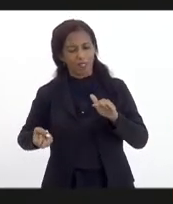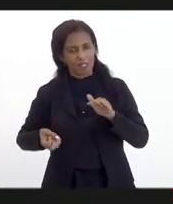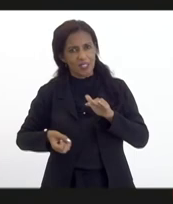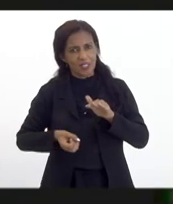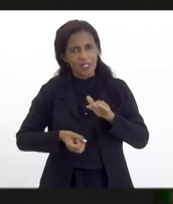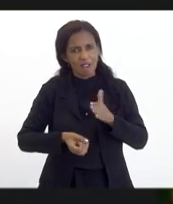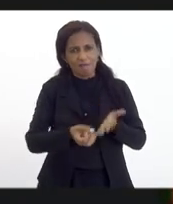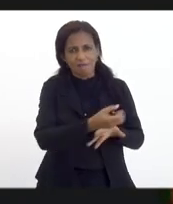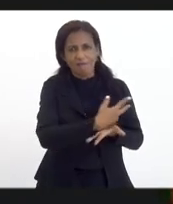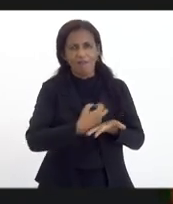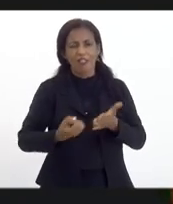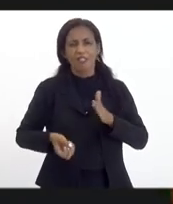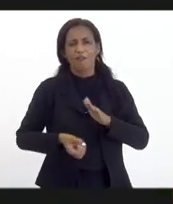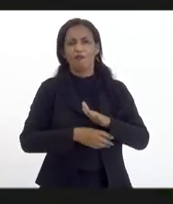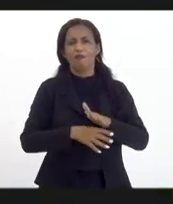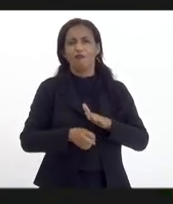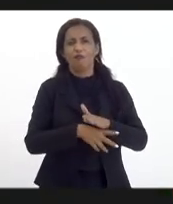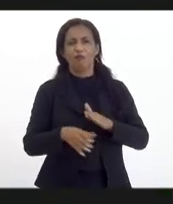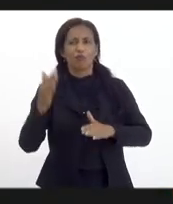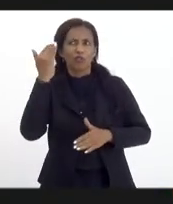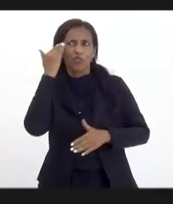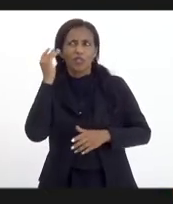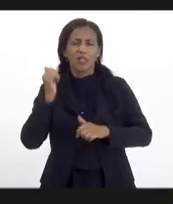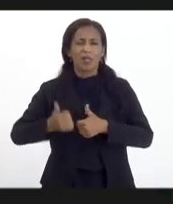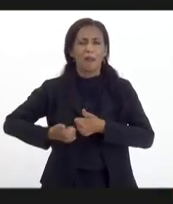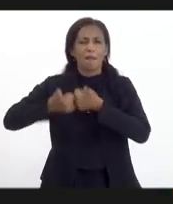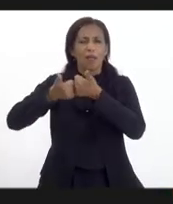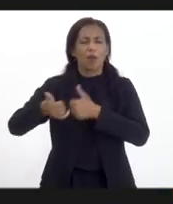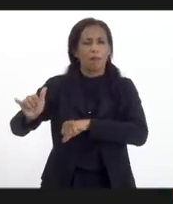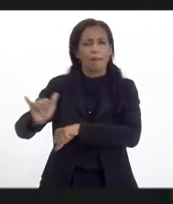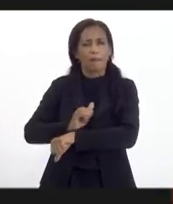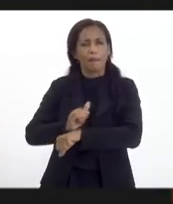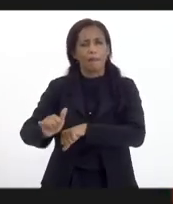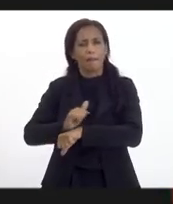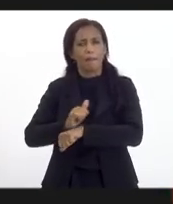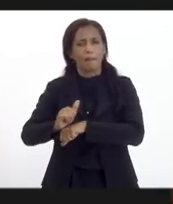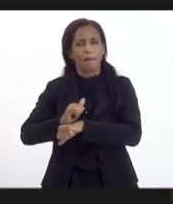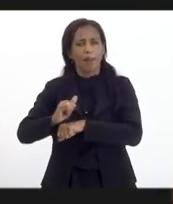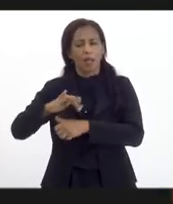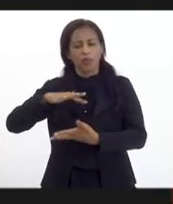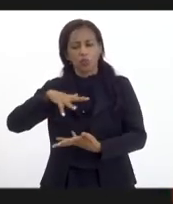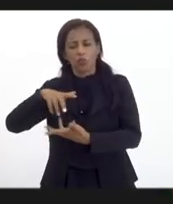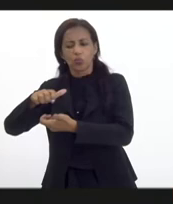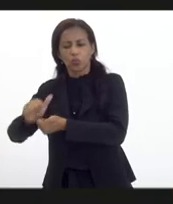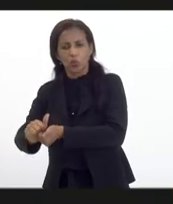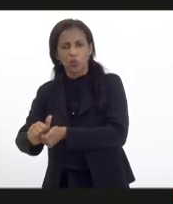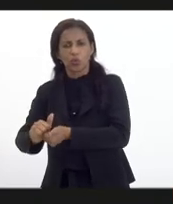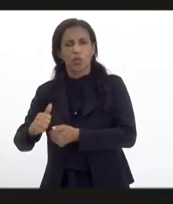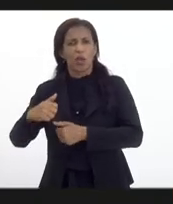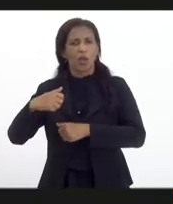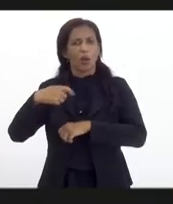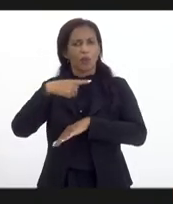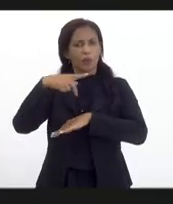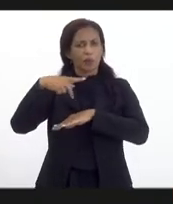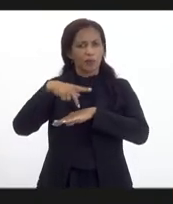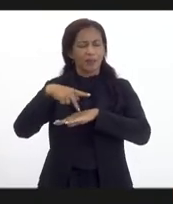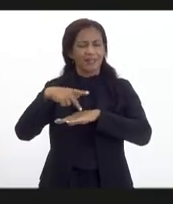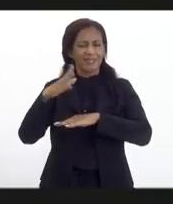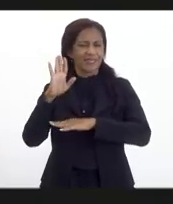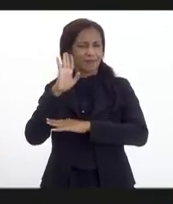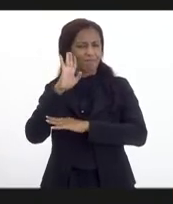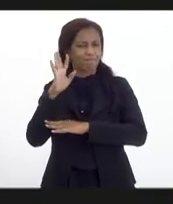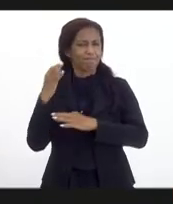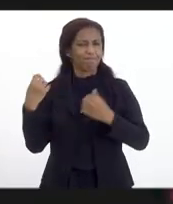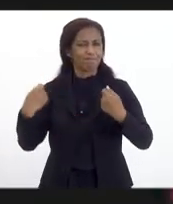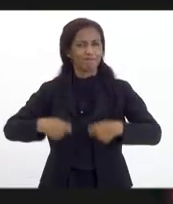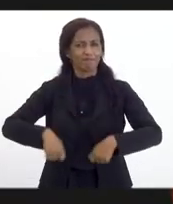nessa linha de entender quais são as melhores práticas internacionais e nacionais, sem dúvida alguma, está na crista, onda, e é